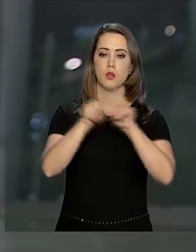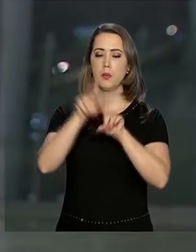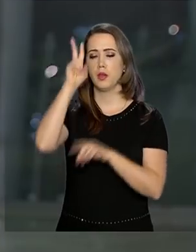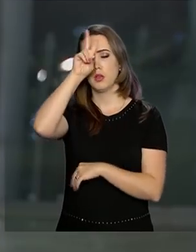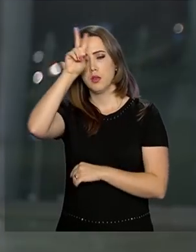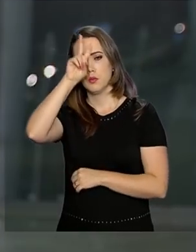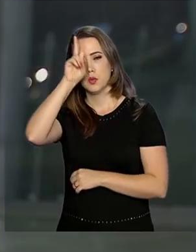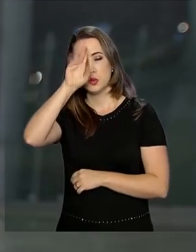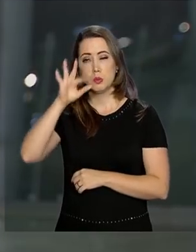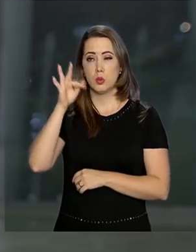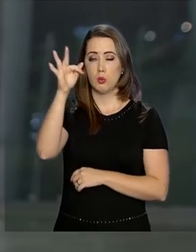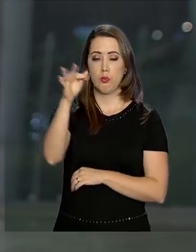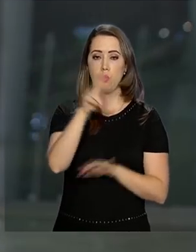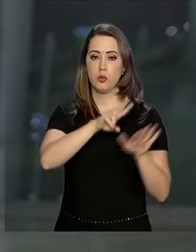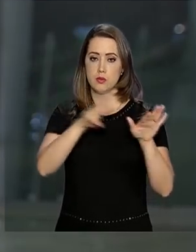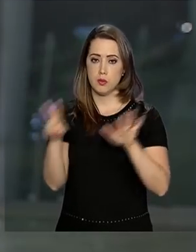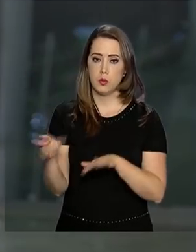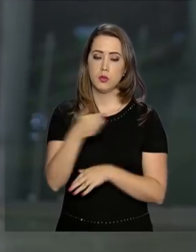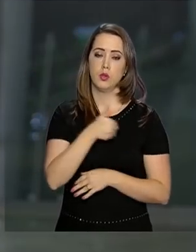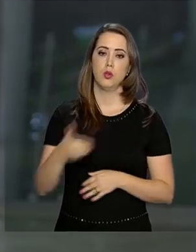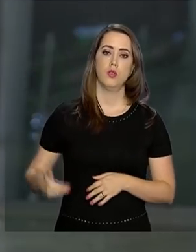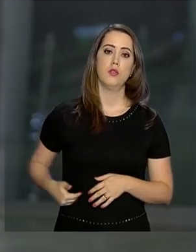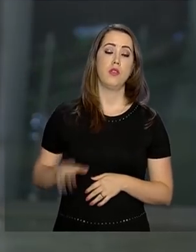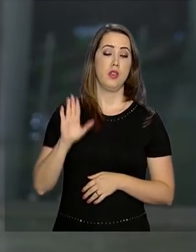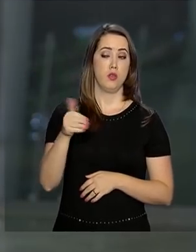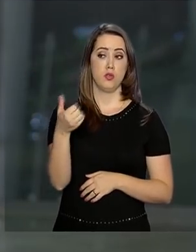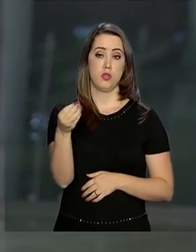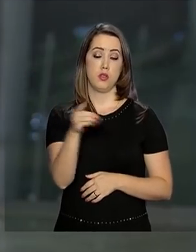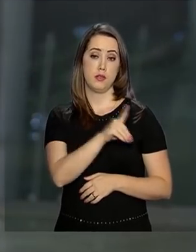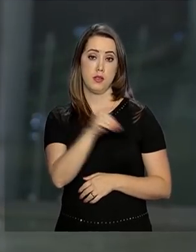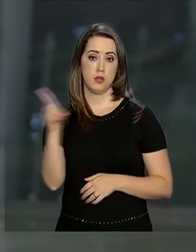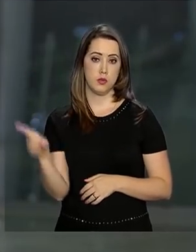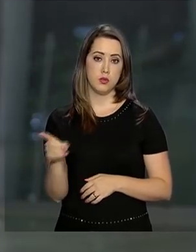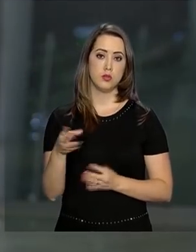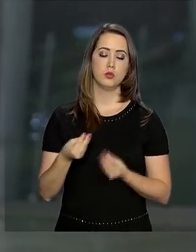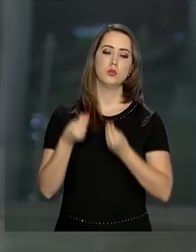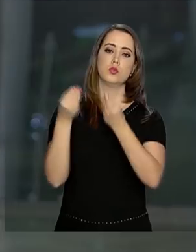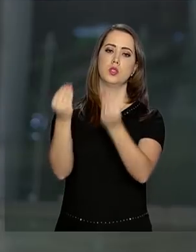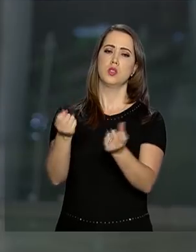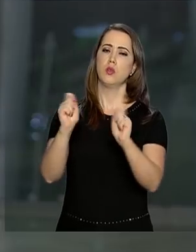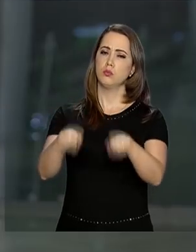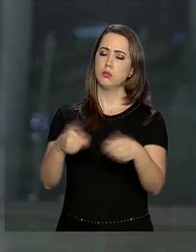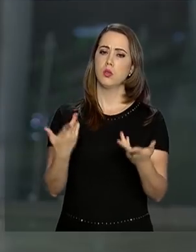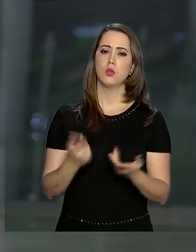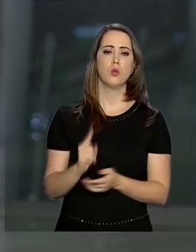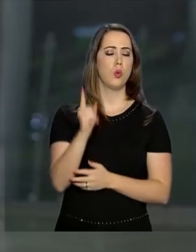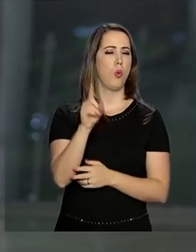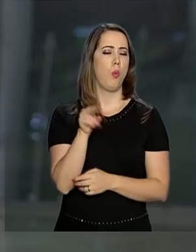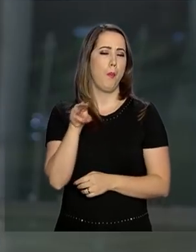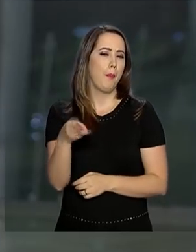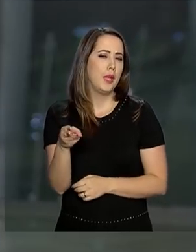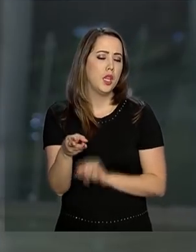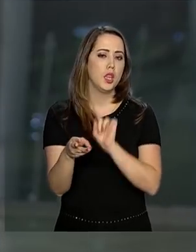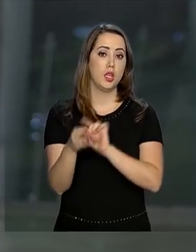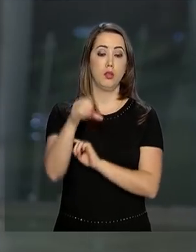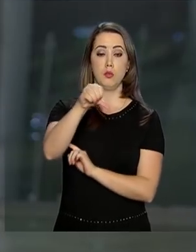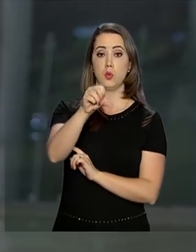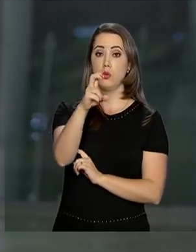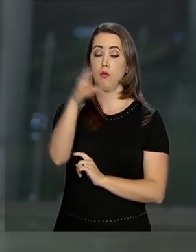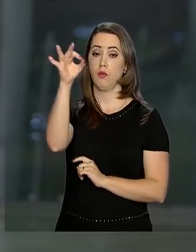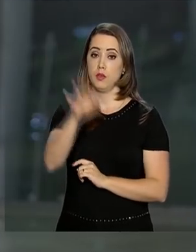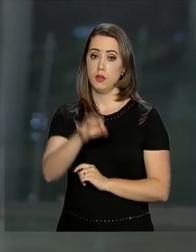lembrou que na próxima semana o governo completa 100 dias e garantiu que no mínimo 95